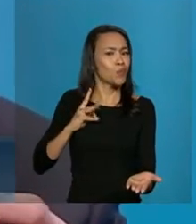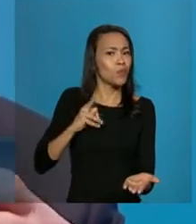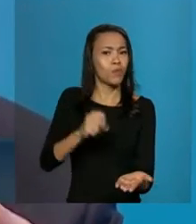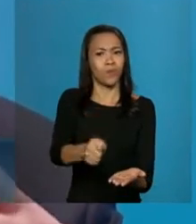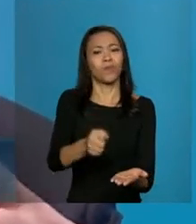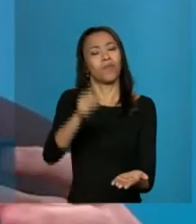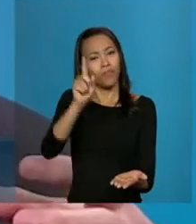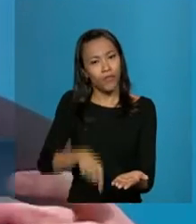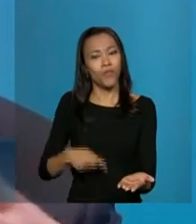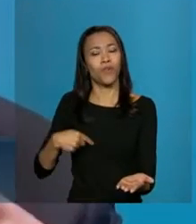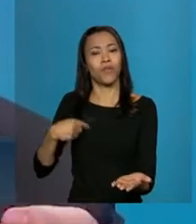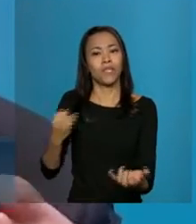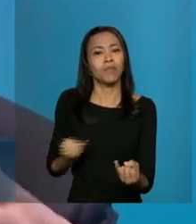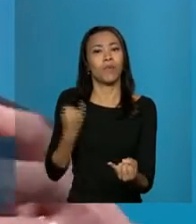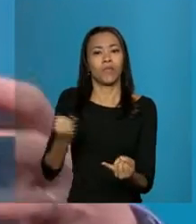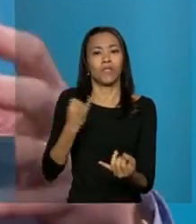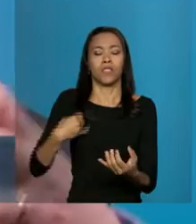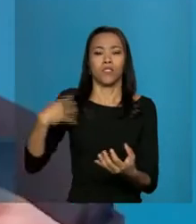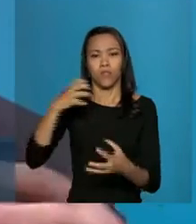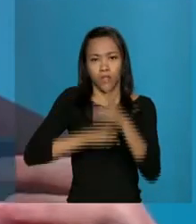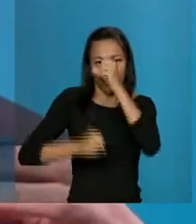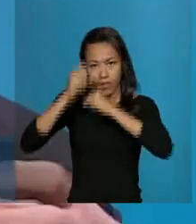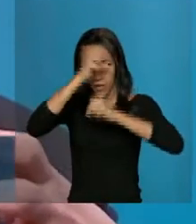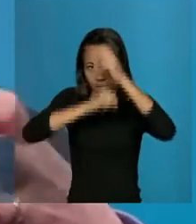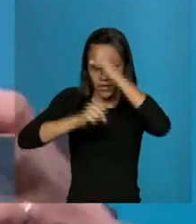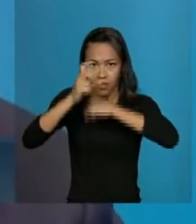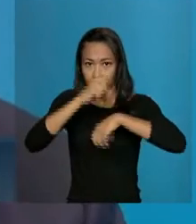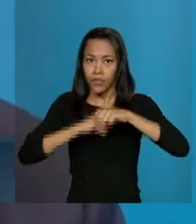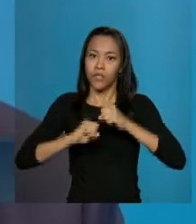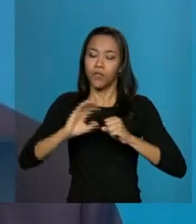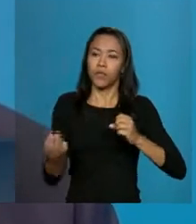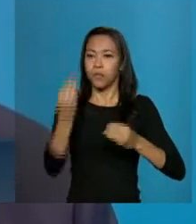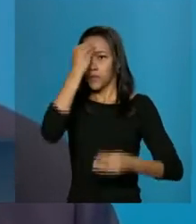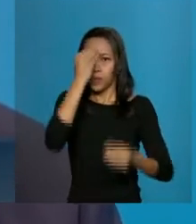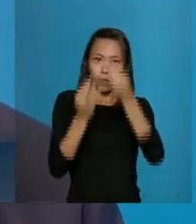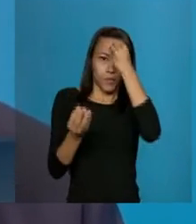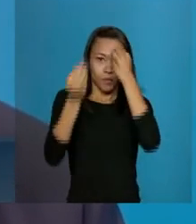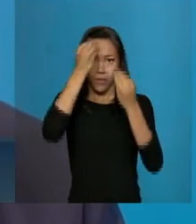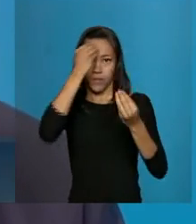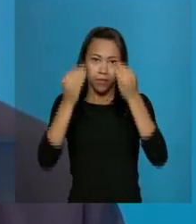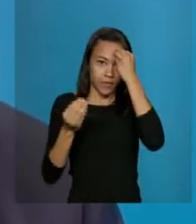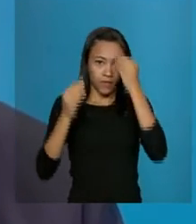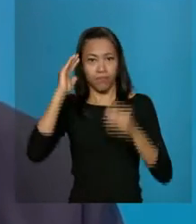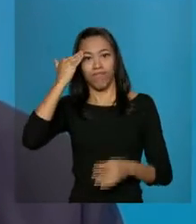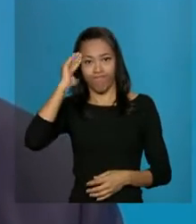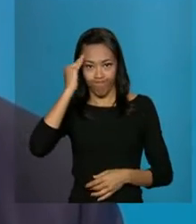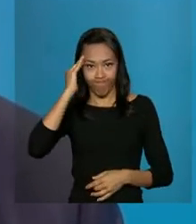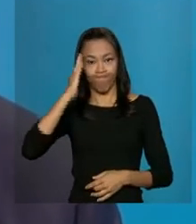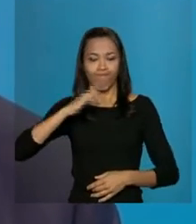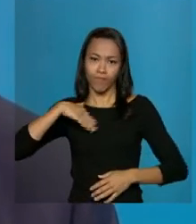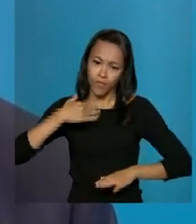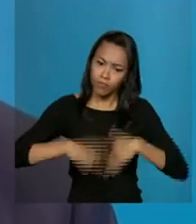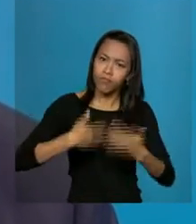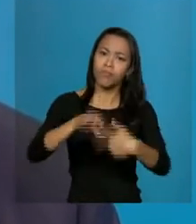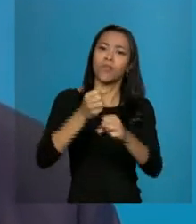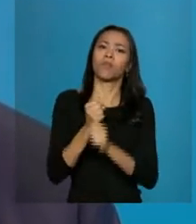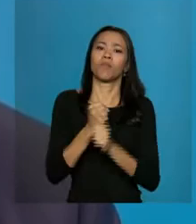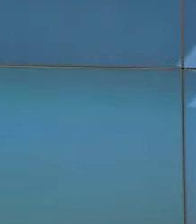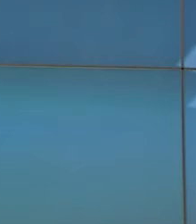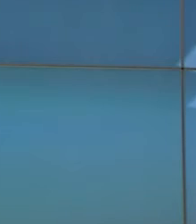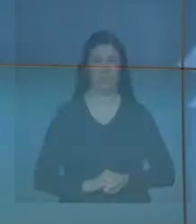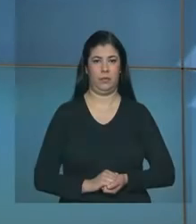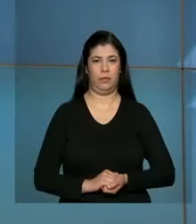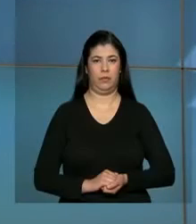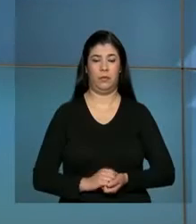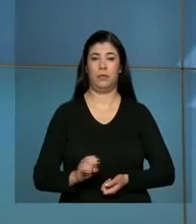pedaços muito importantes do edifício, blocos muito importantes do edifício que eu construí ao longo da minha carreira.